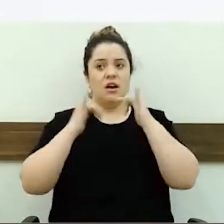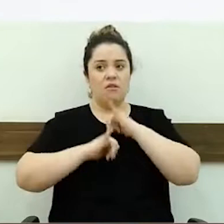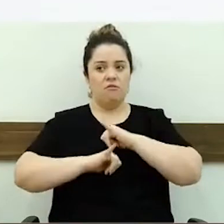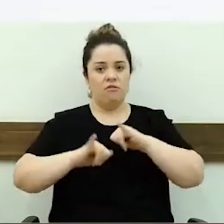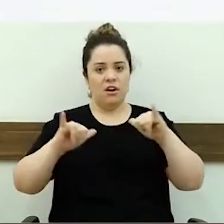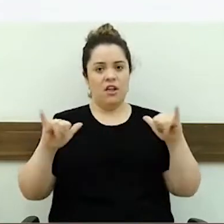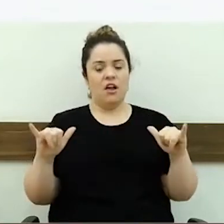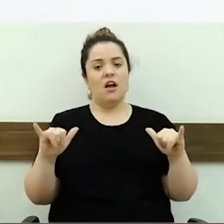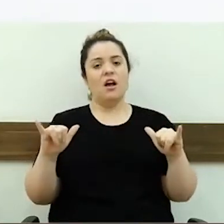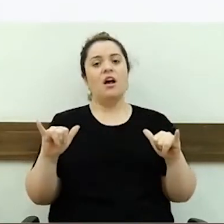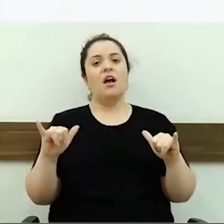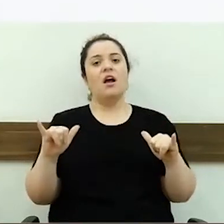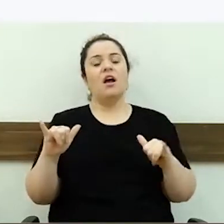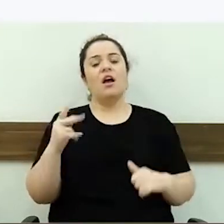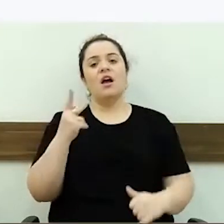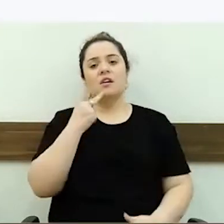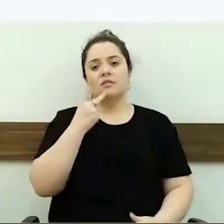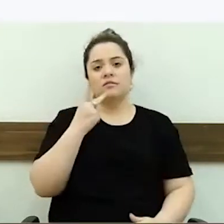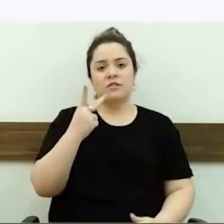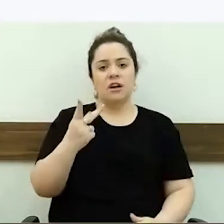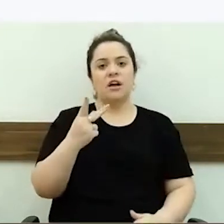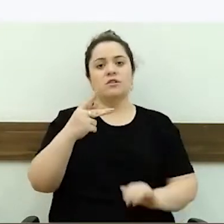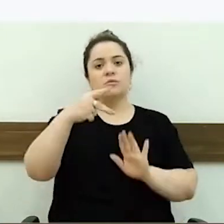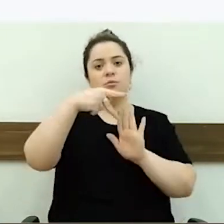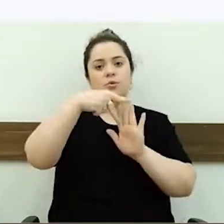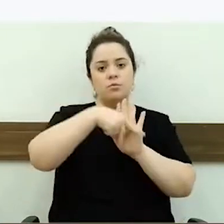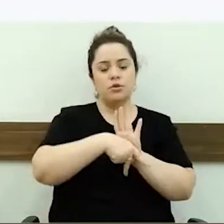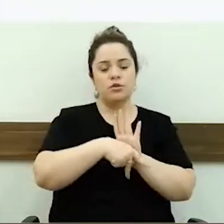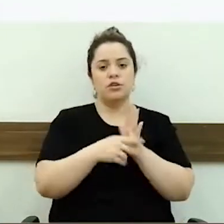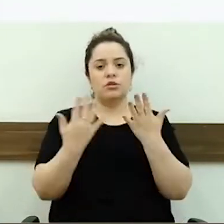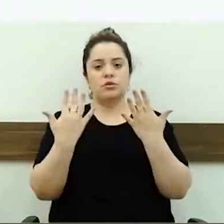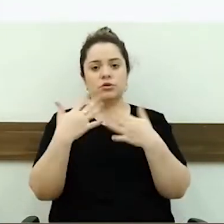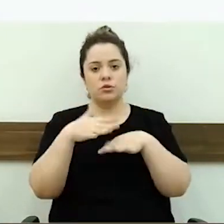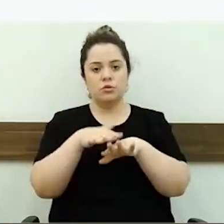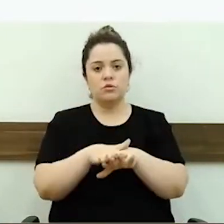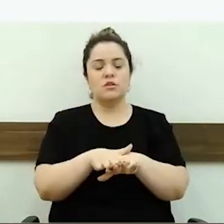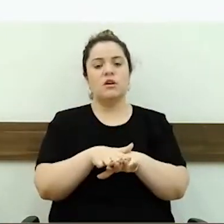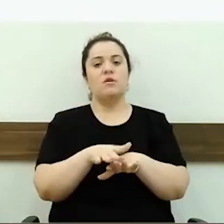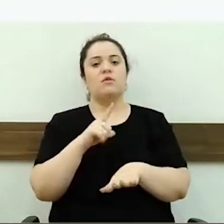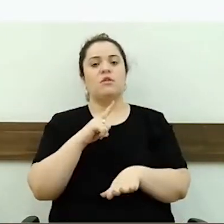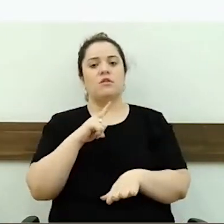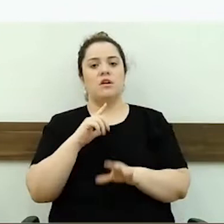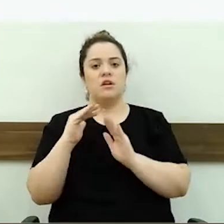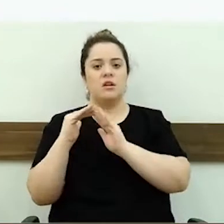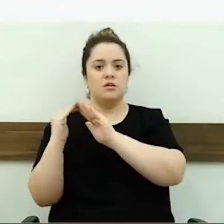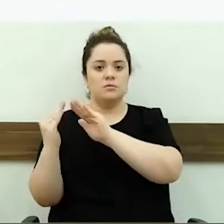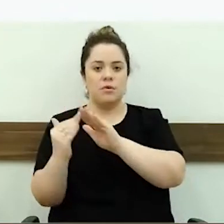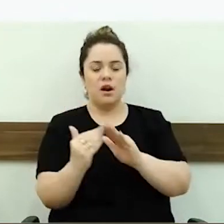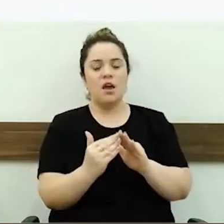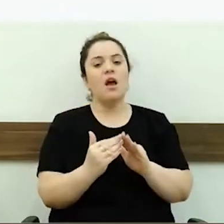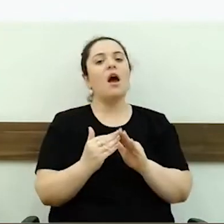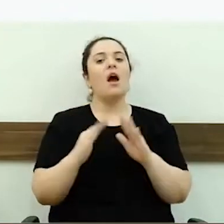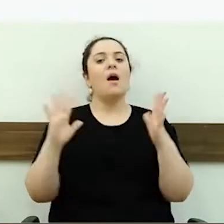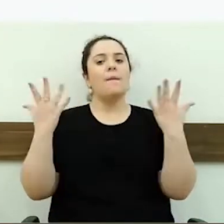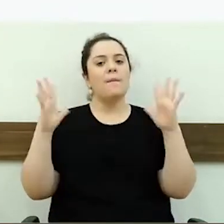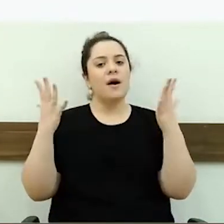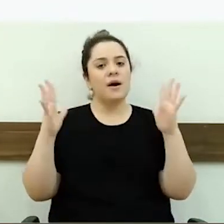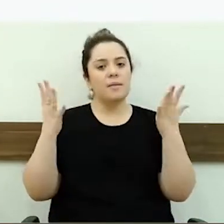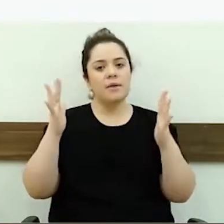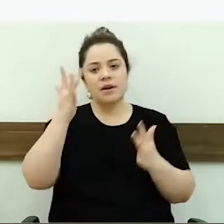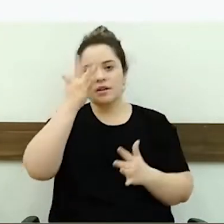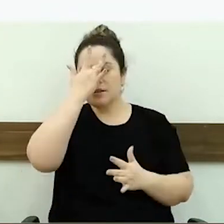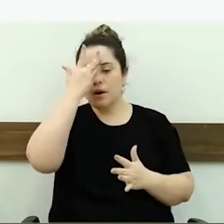pouquinho sobre a questão do projeto de inclusão que aconteceu nas marinas. Parabéns ao pessoal que